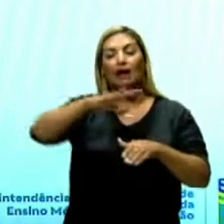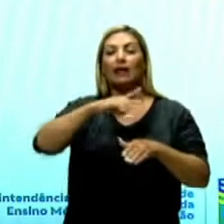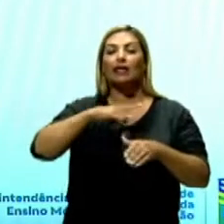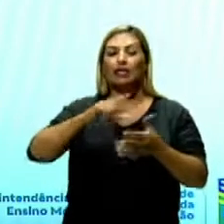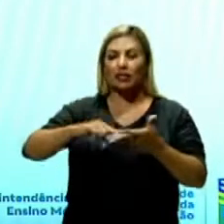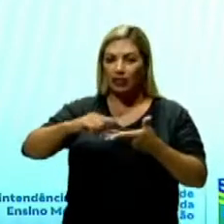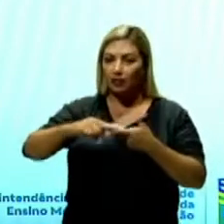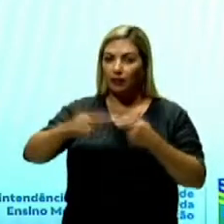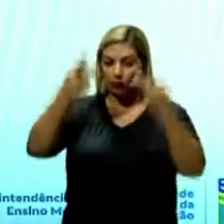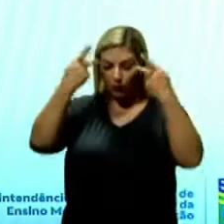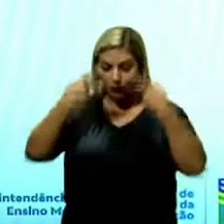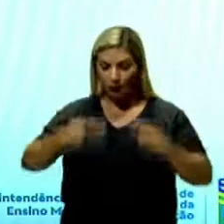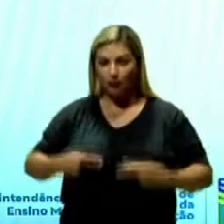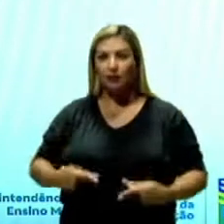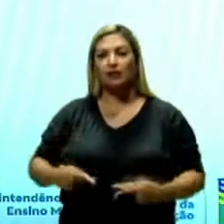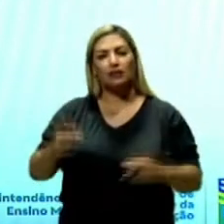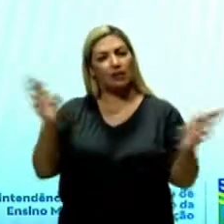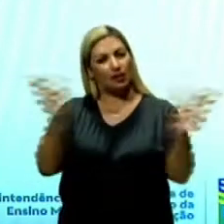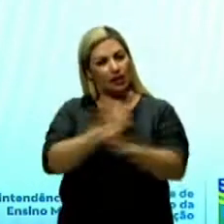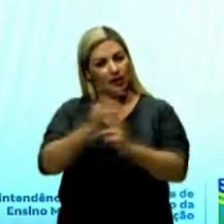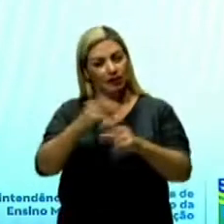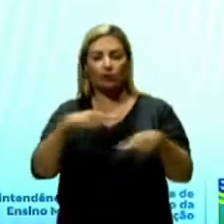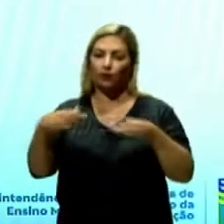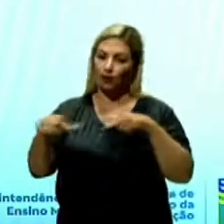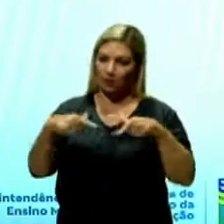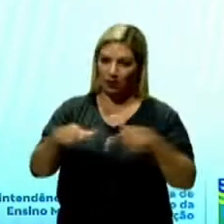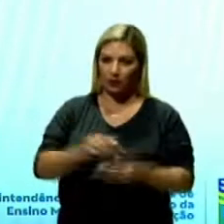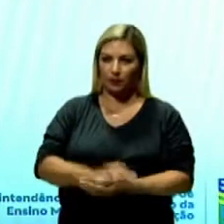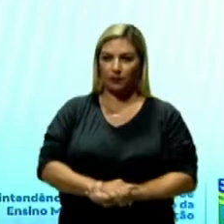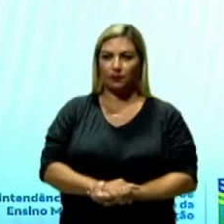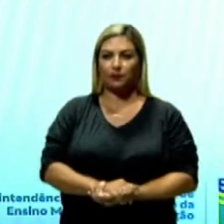elemento humanizador das relações de trabalho.